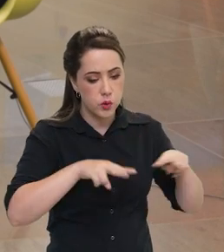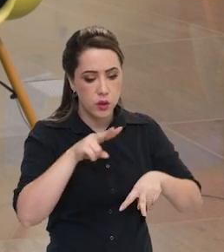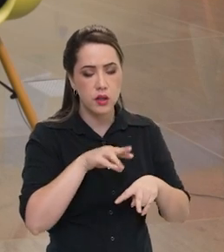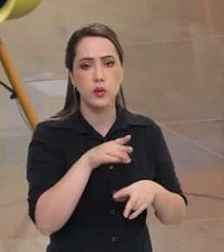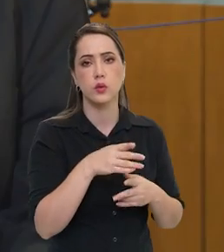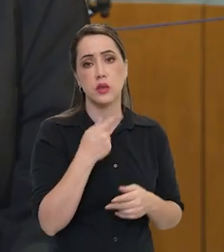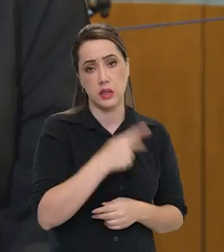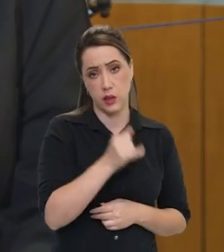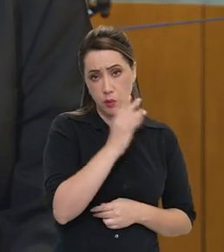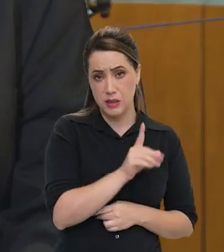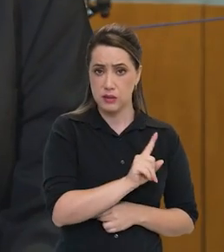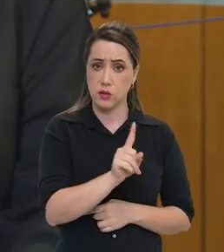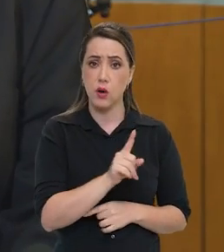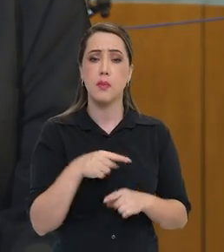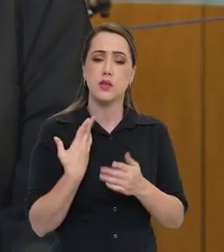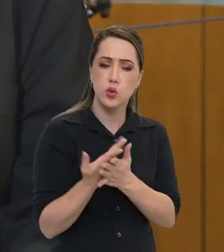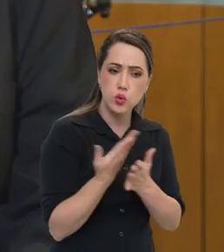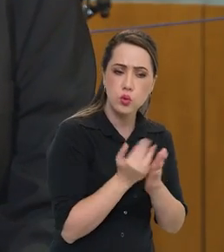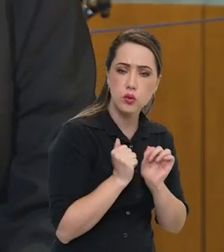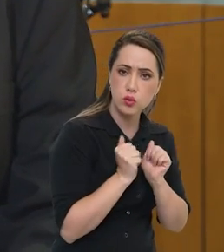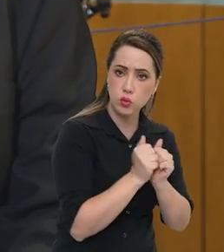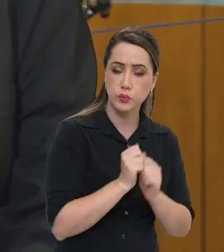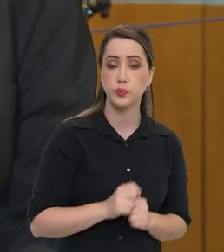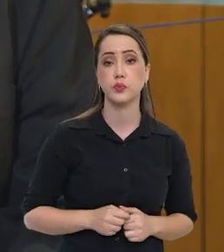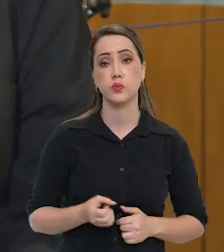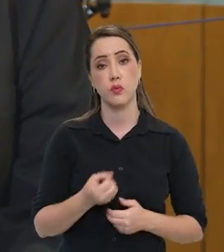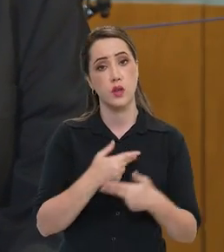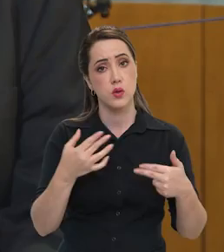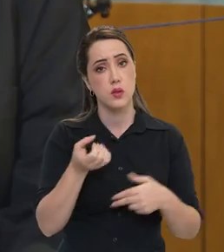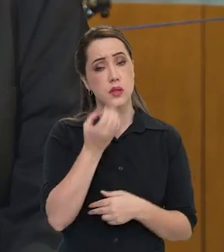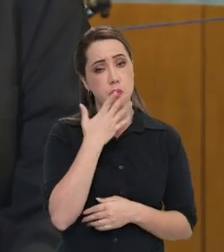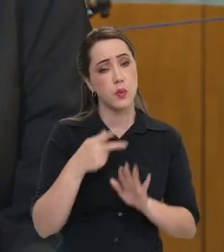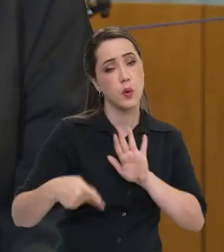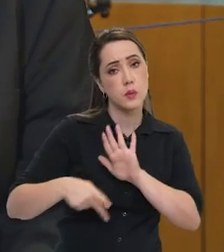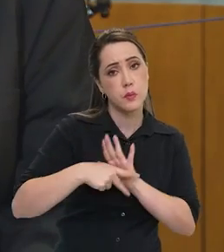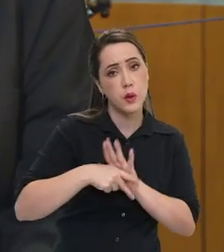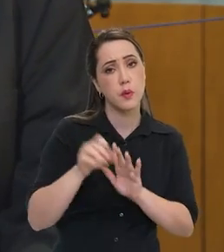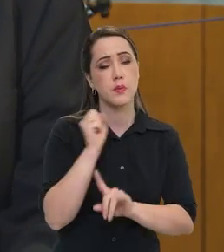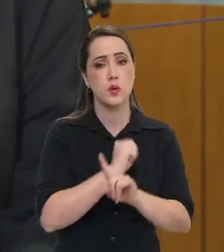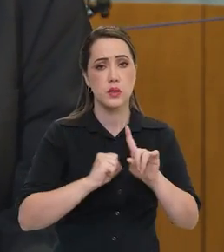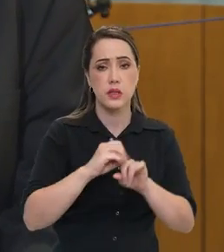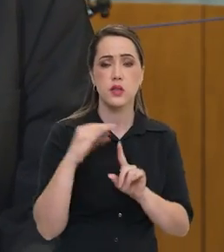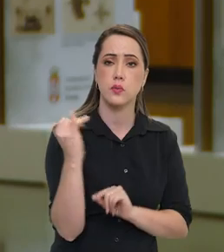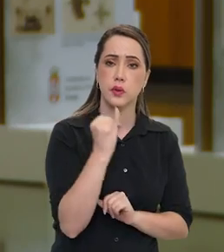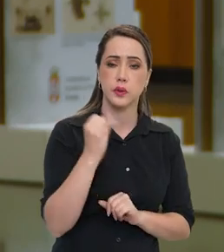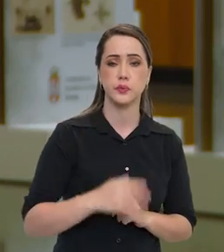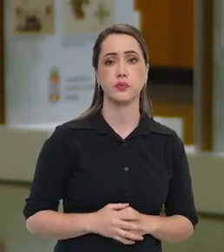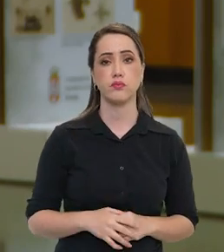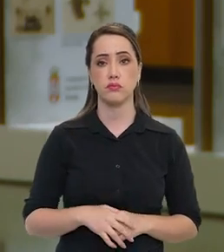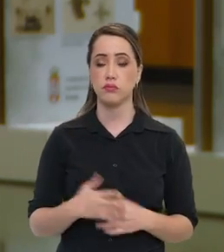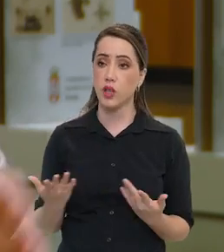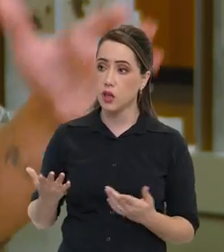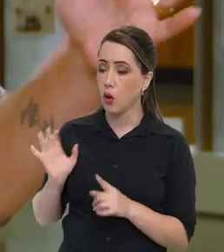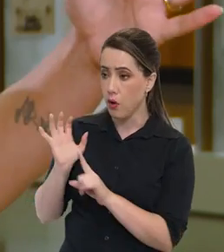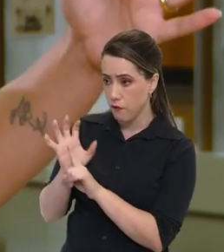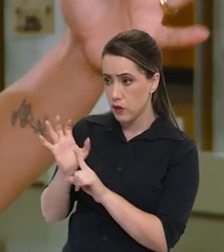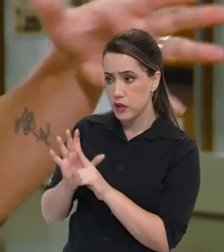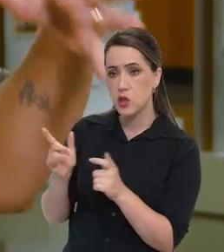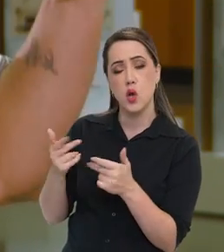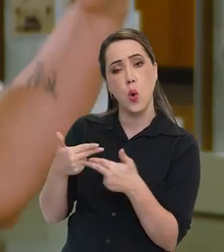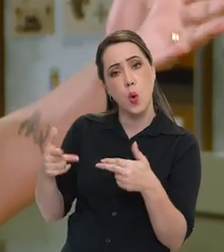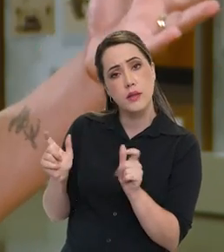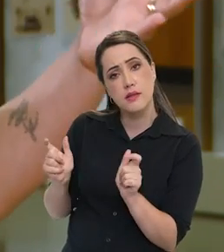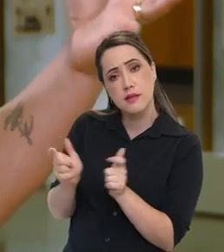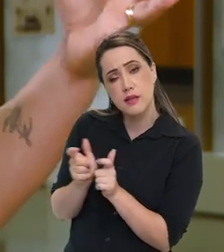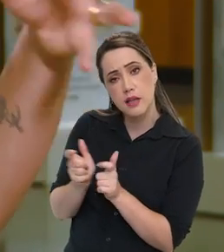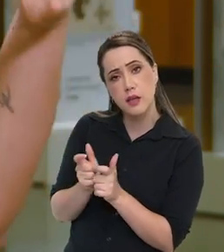muito disso. Isso é muito importante. Os benefícios diretos para a sociedade são muito grandes. Então tem impacto desde o macro,